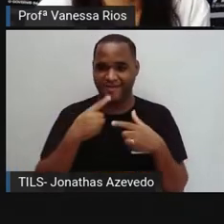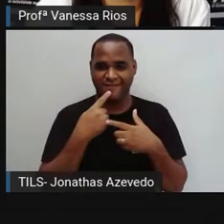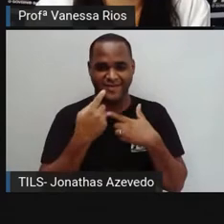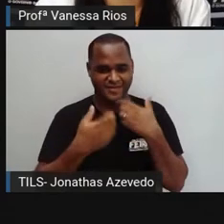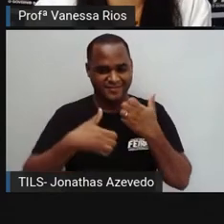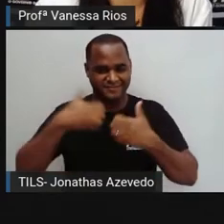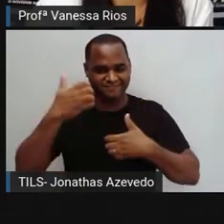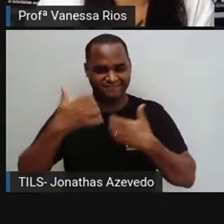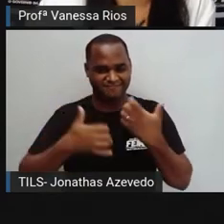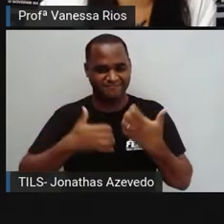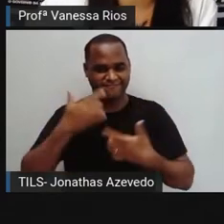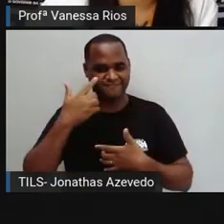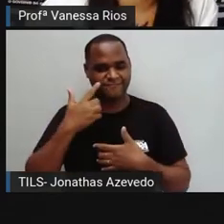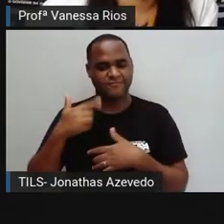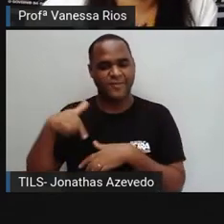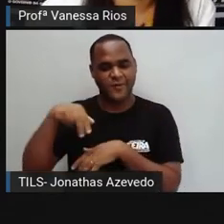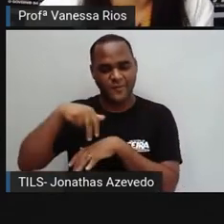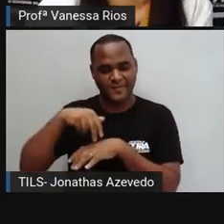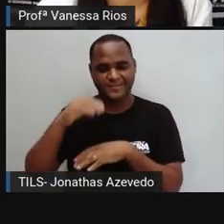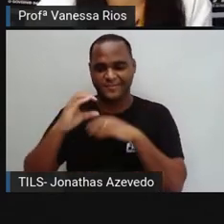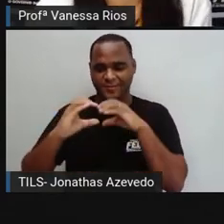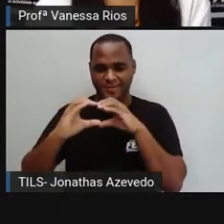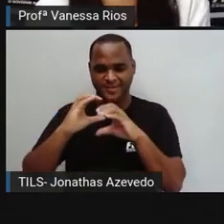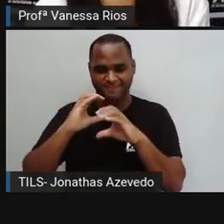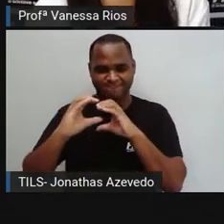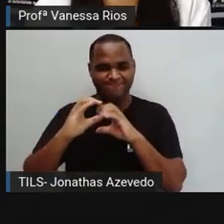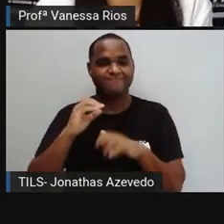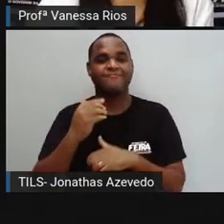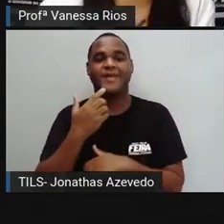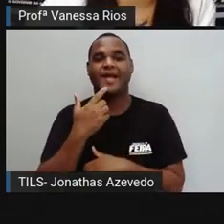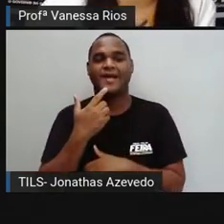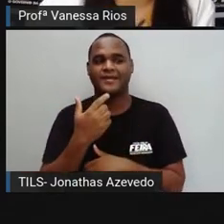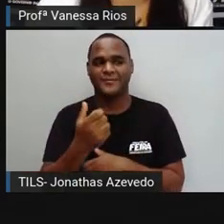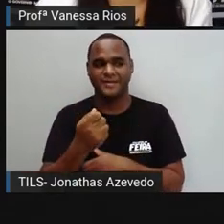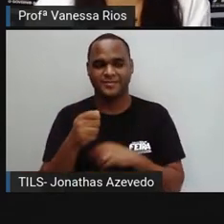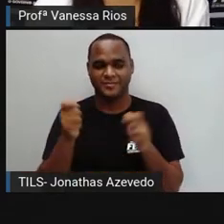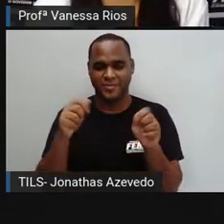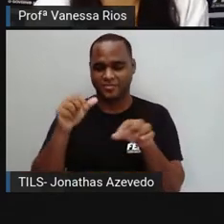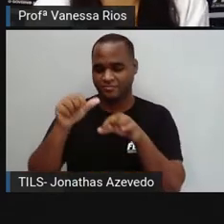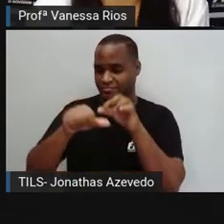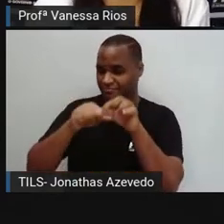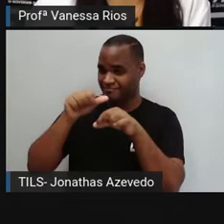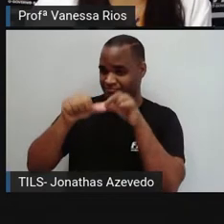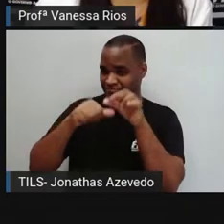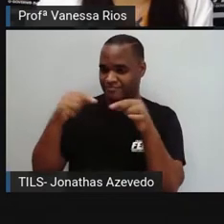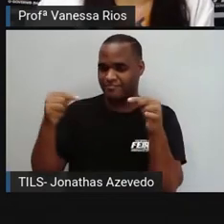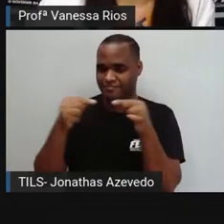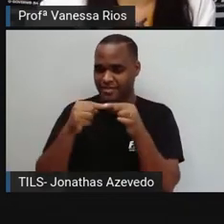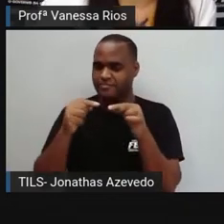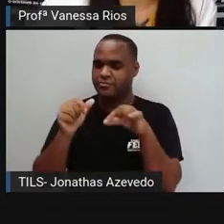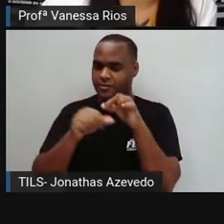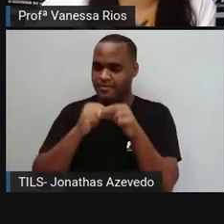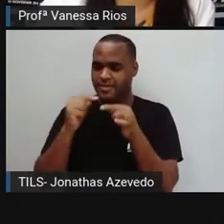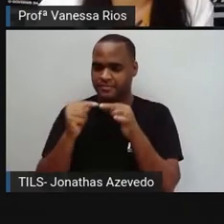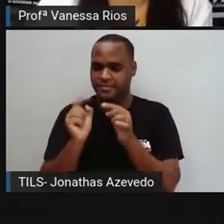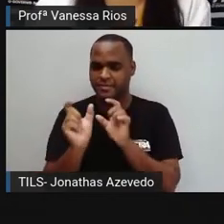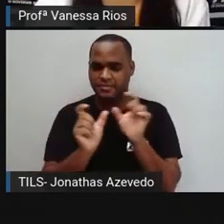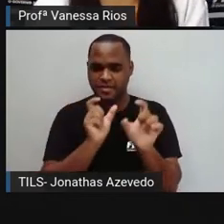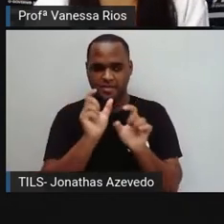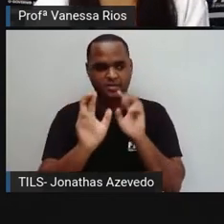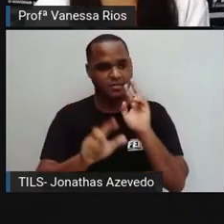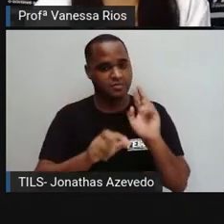falando, ou que eu estou me comunicando, a linguagem vai sofrer alterações, recebendo palavras